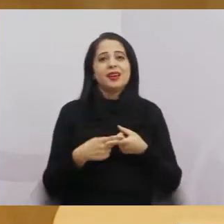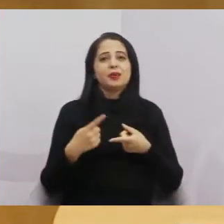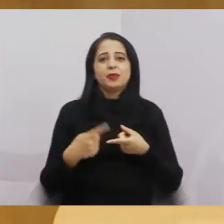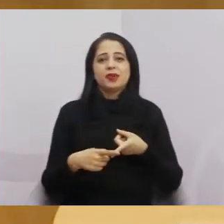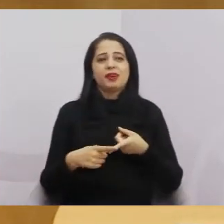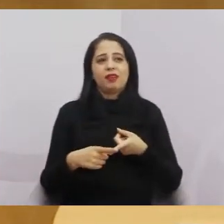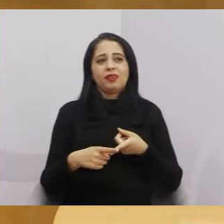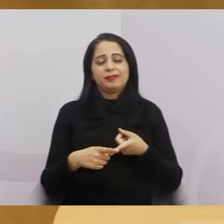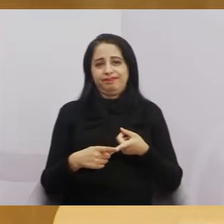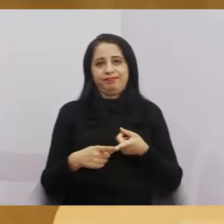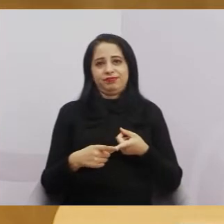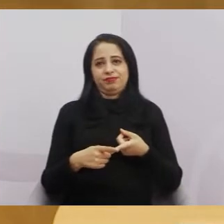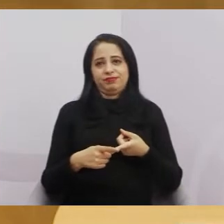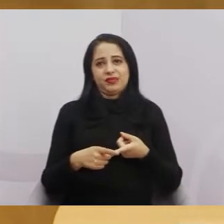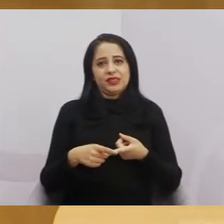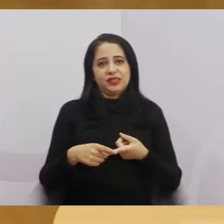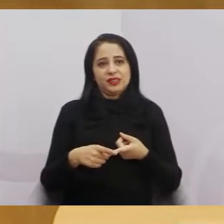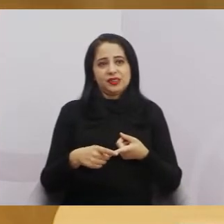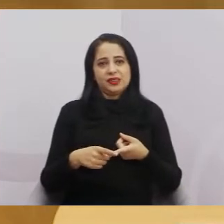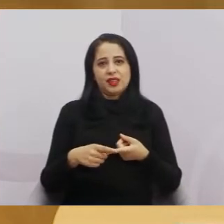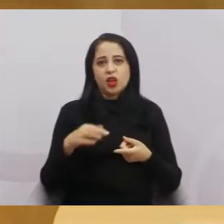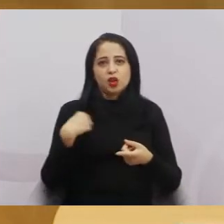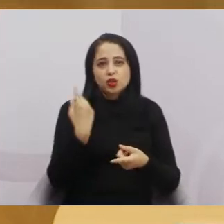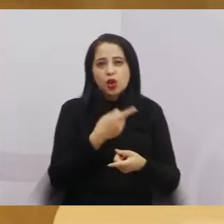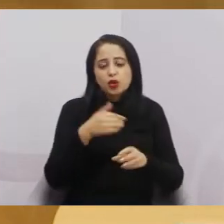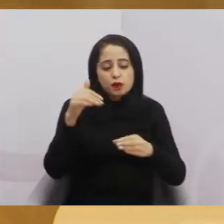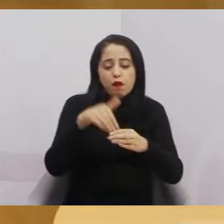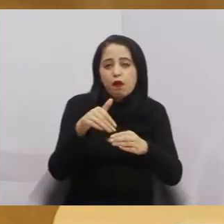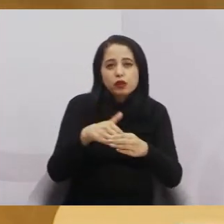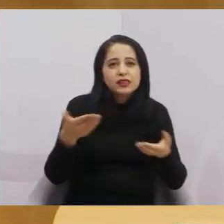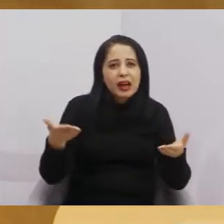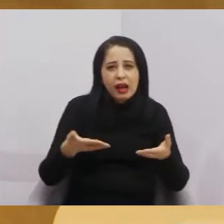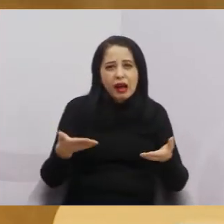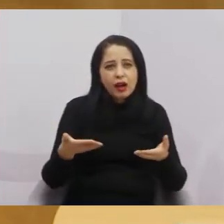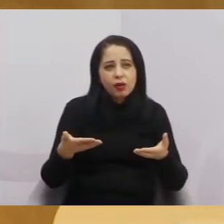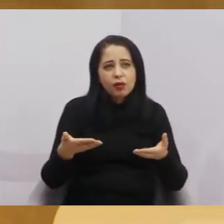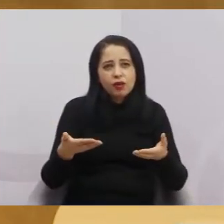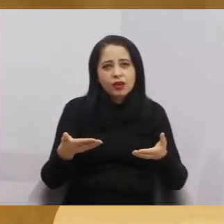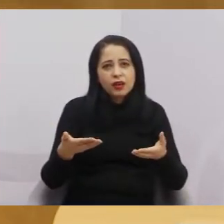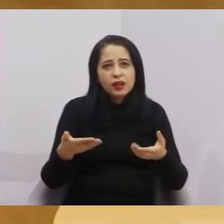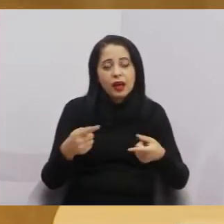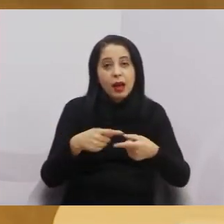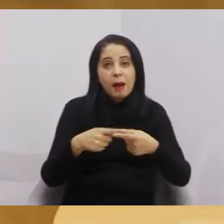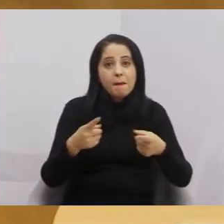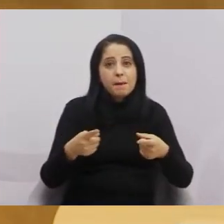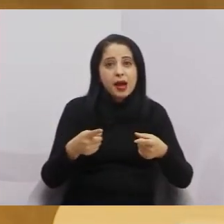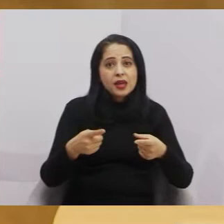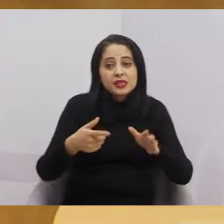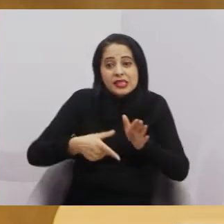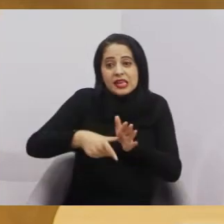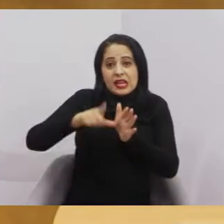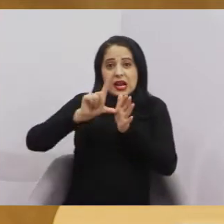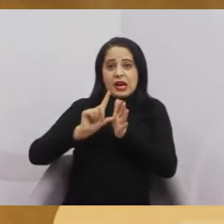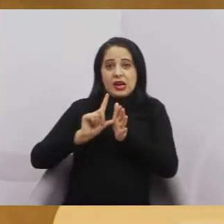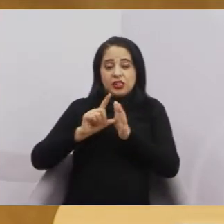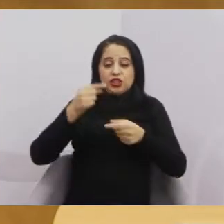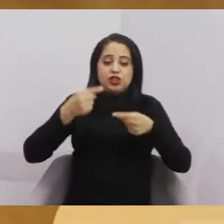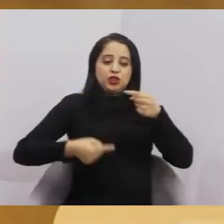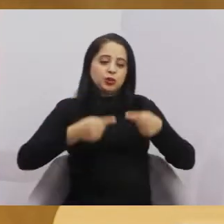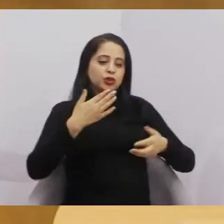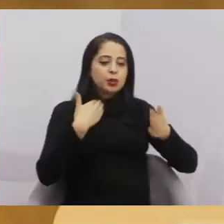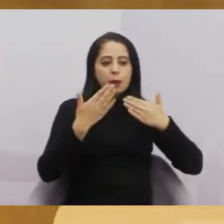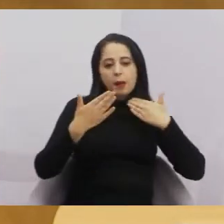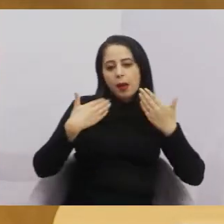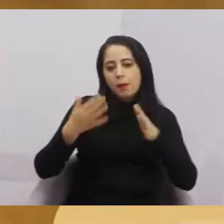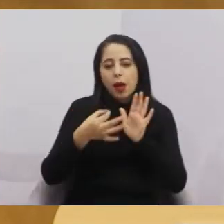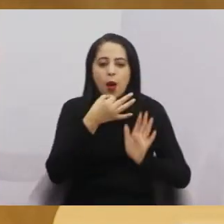gente chegar agora e votar um projeto que não paramos para sentar nós aqui, interno, discutir.